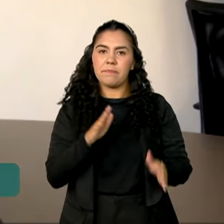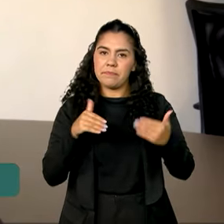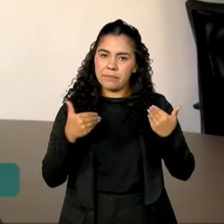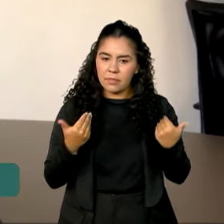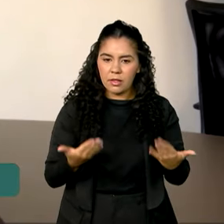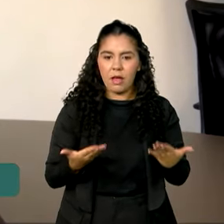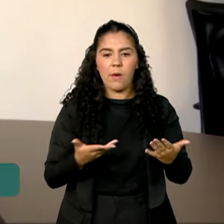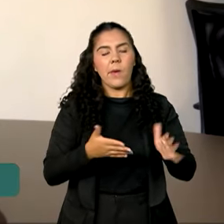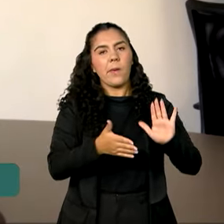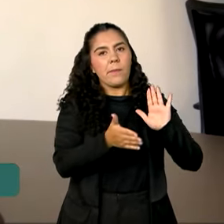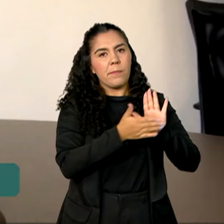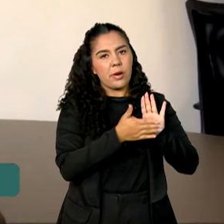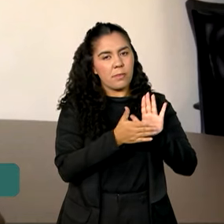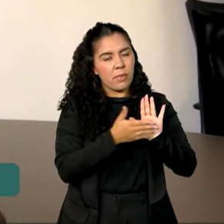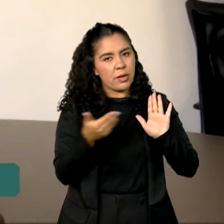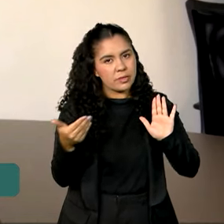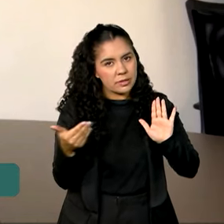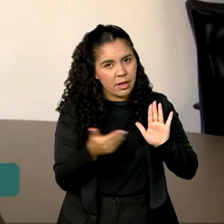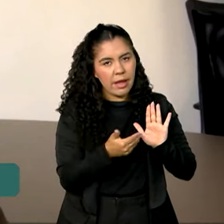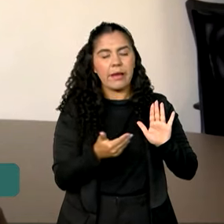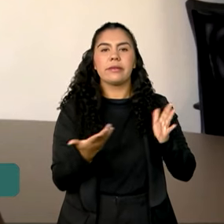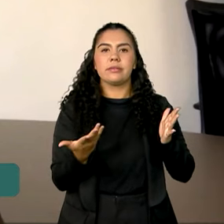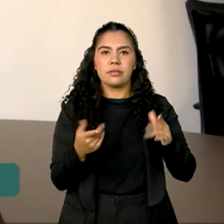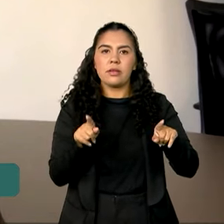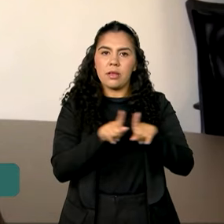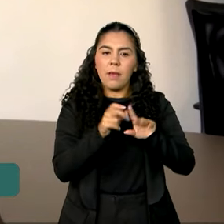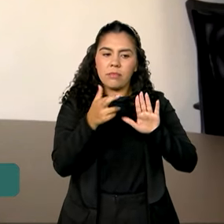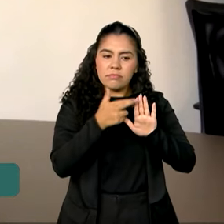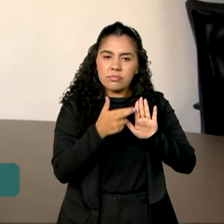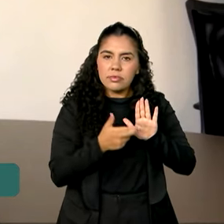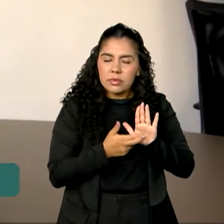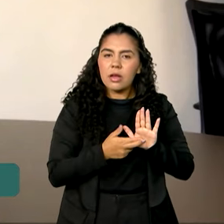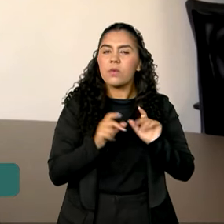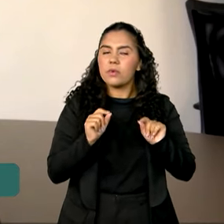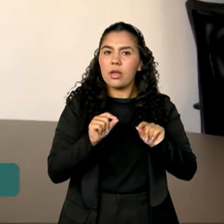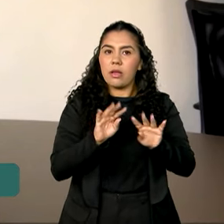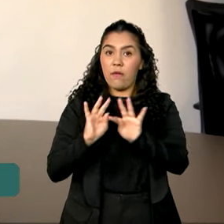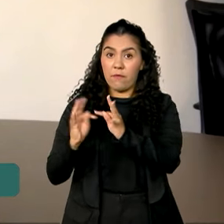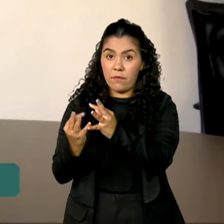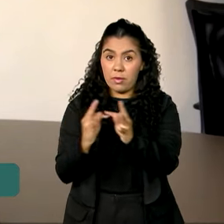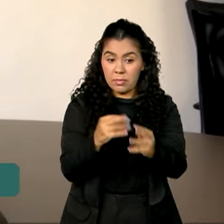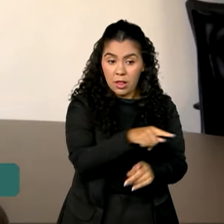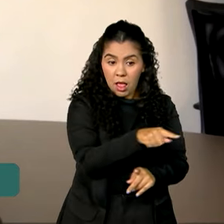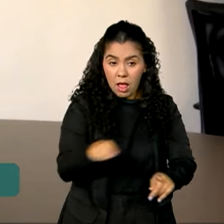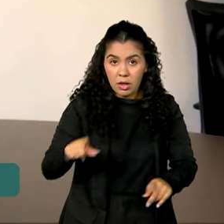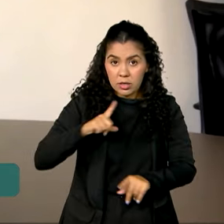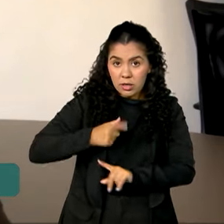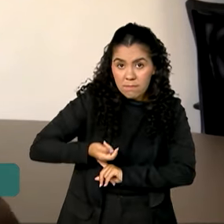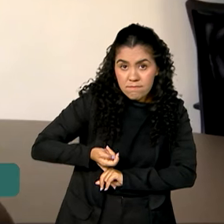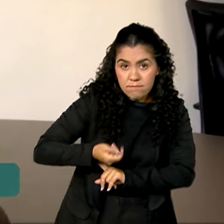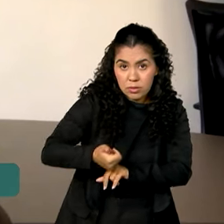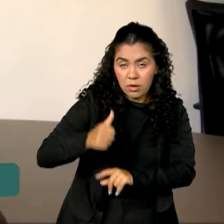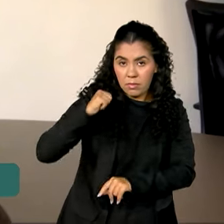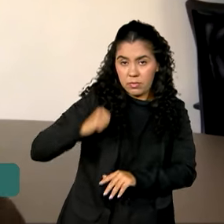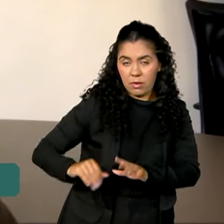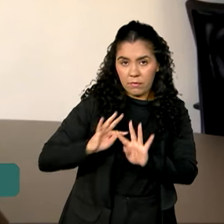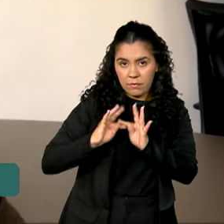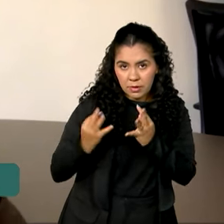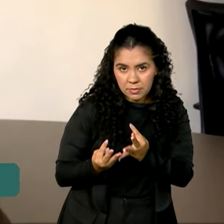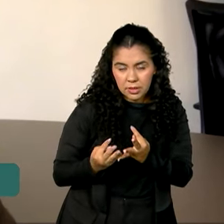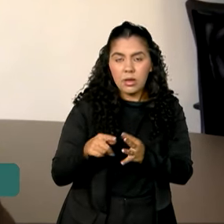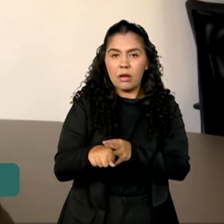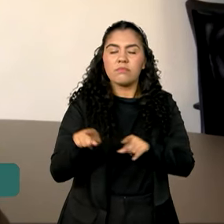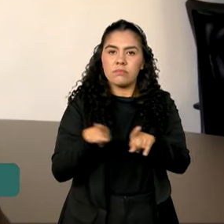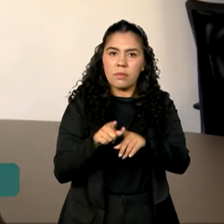proposta, essa condicionalidade de que as famílias vinculadas ao Bolsa Família sejam acompanhadas